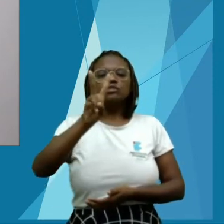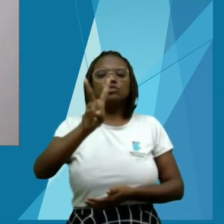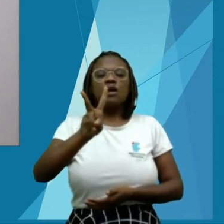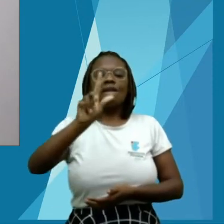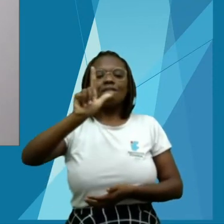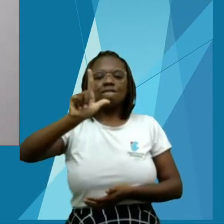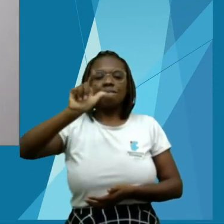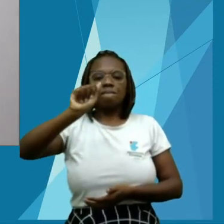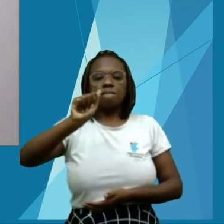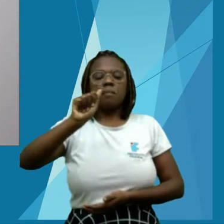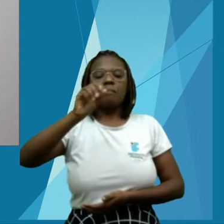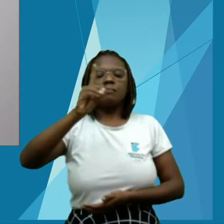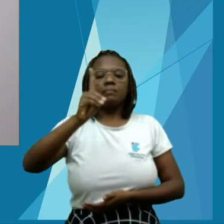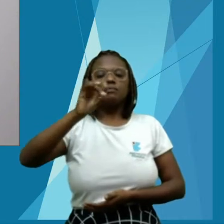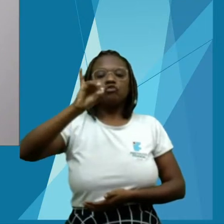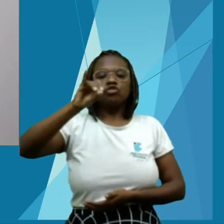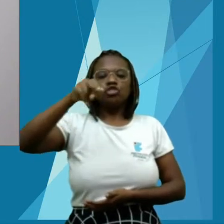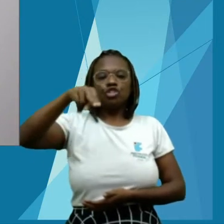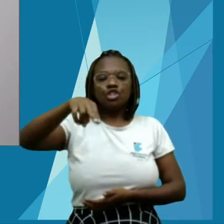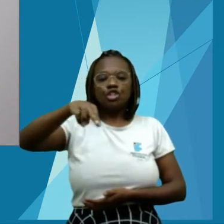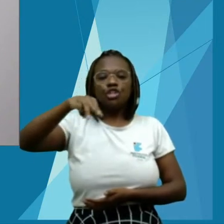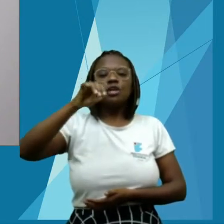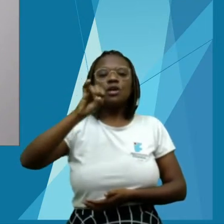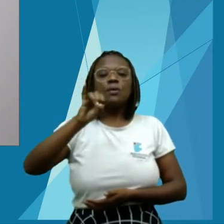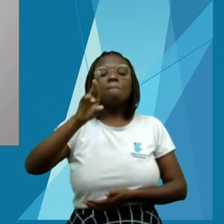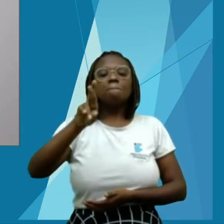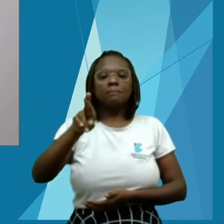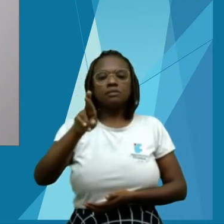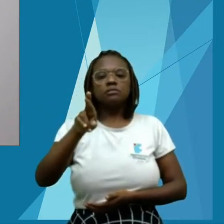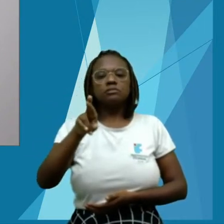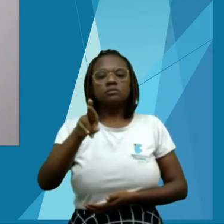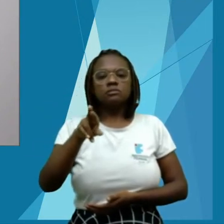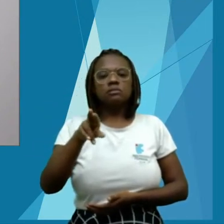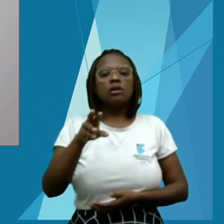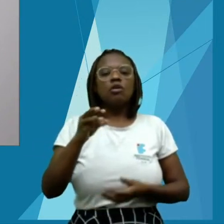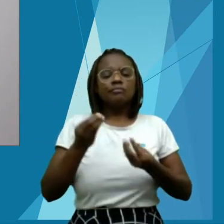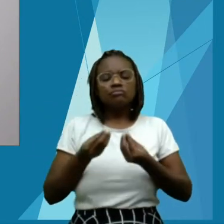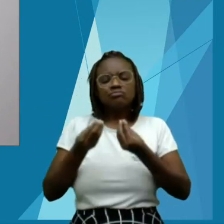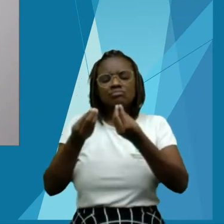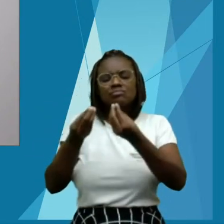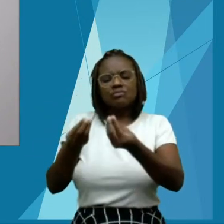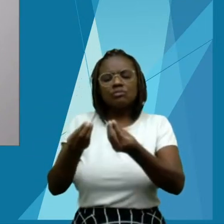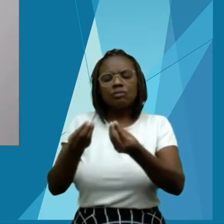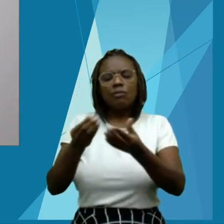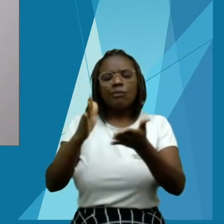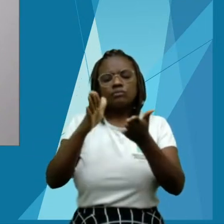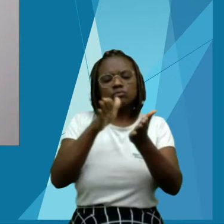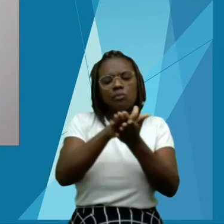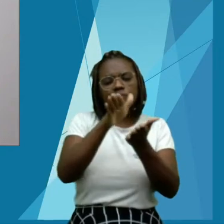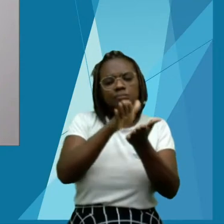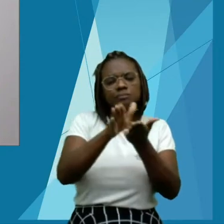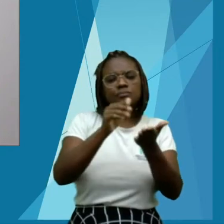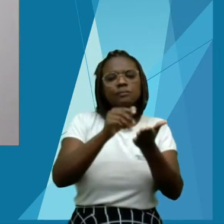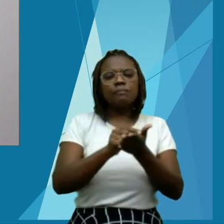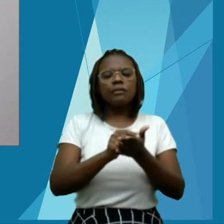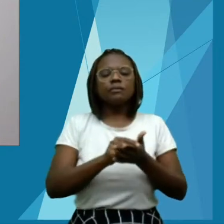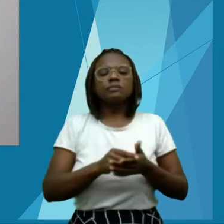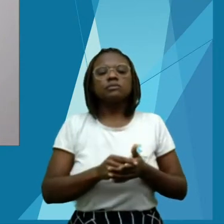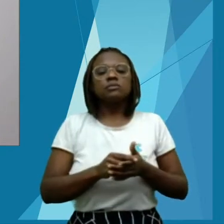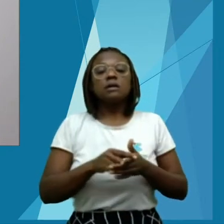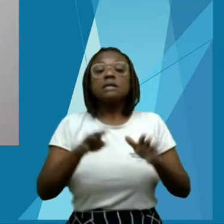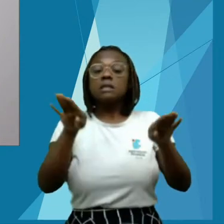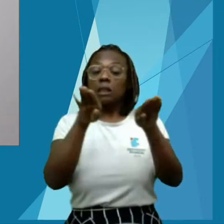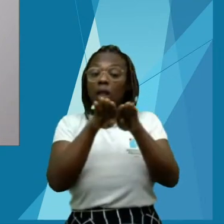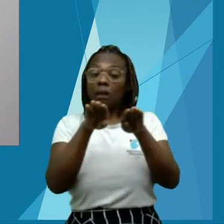Francisco Irã Farias da Costa e o professor PHD José Renato de Oliveira César.